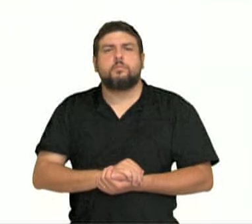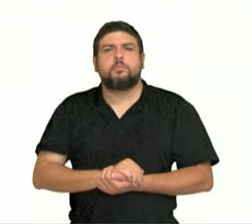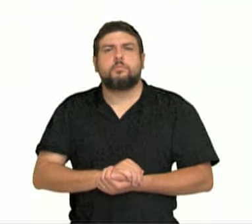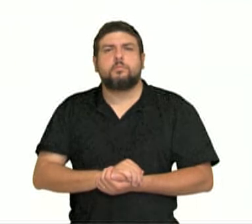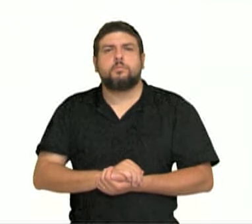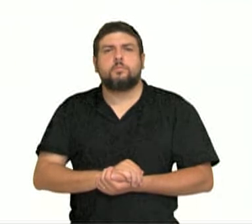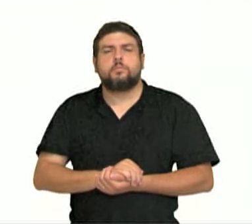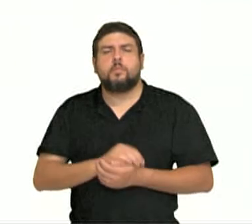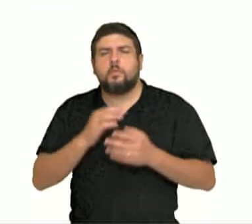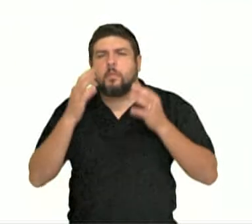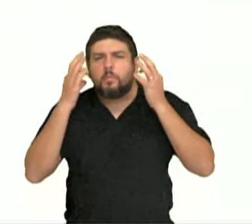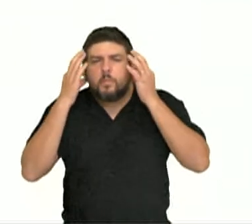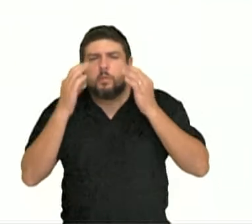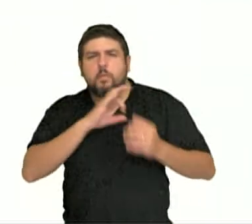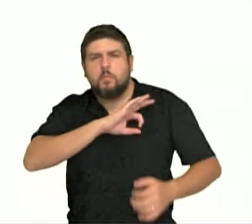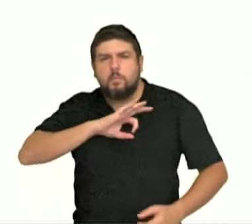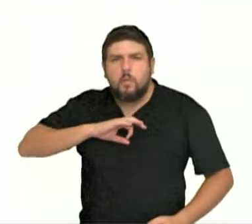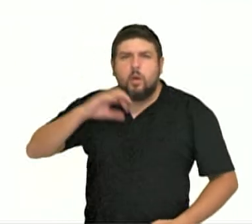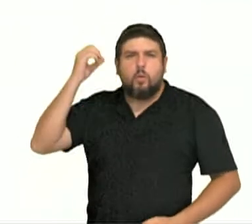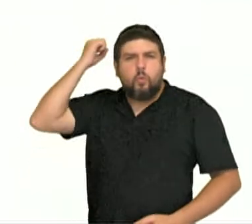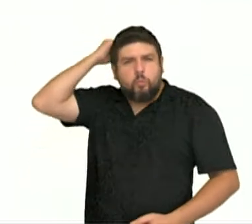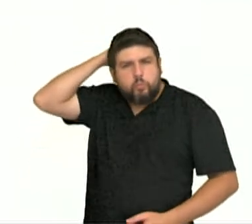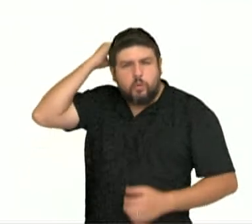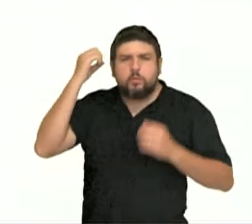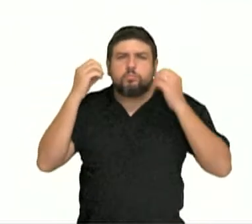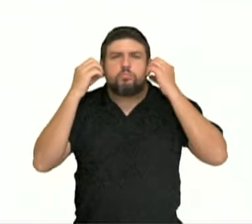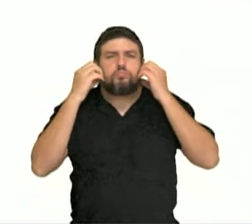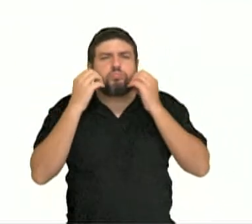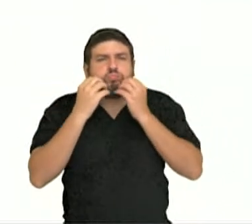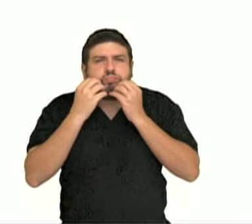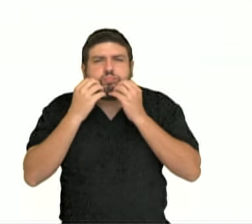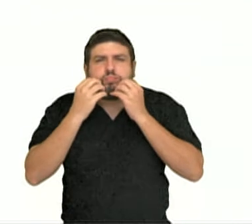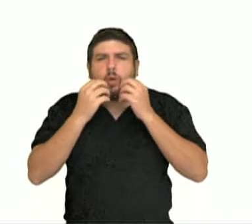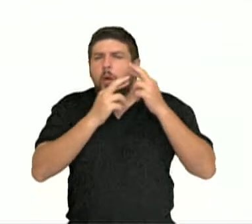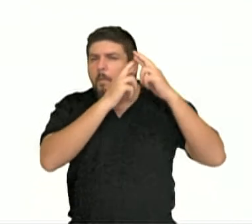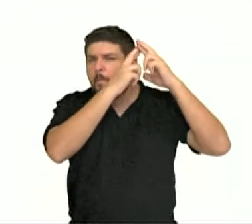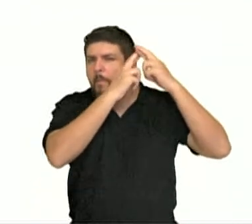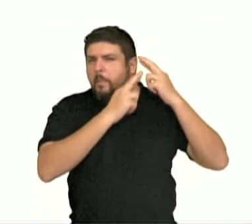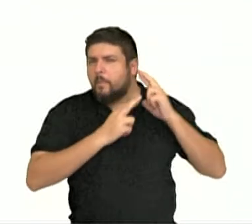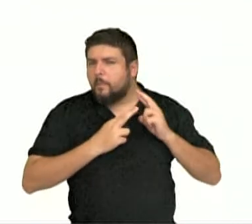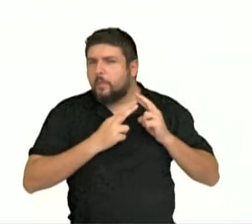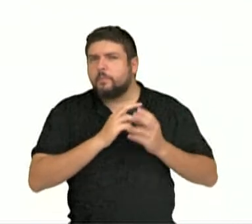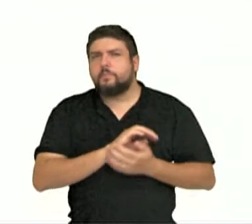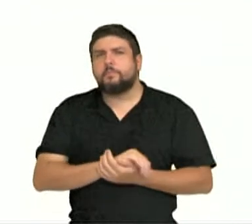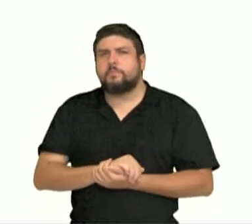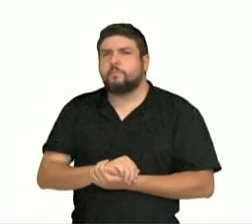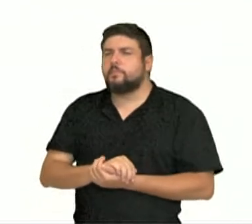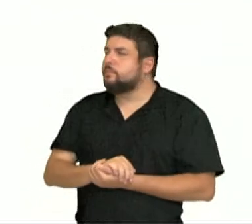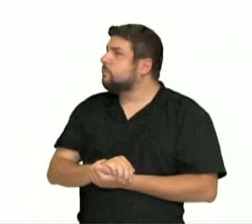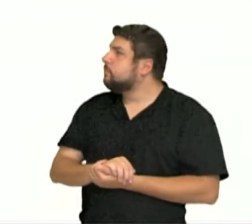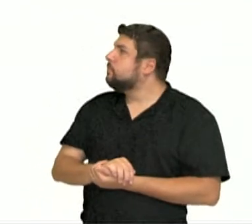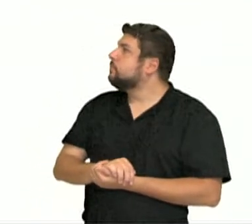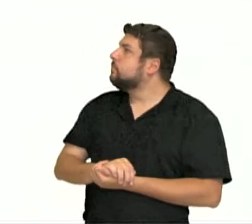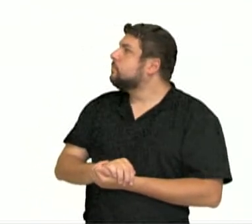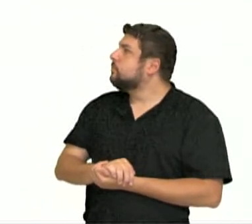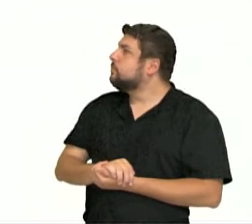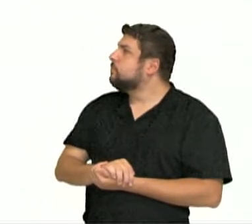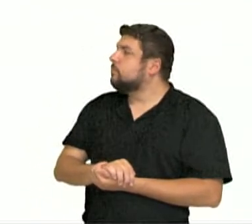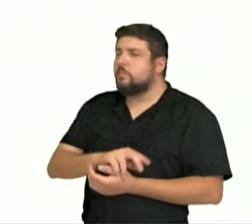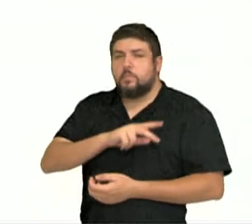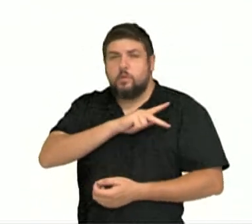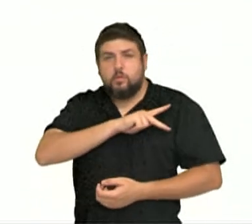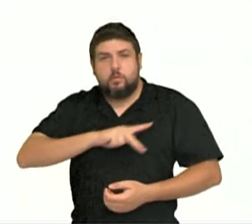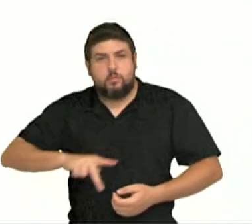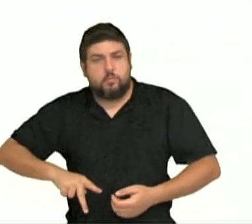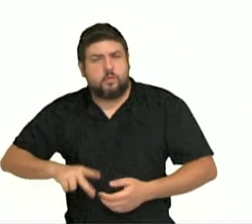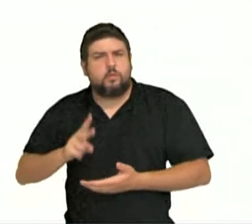cavalo, trança, barba, bigode. Ele precisa ter precedentes e sempre leva traje. O presidente